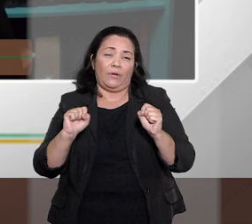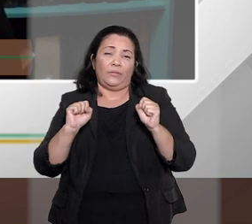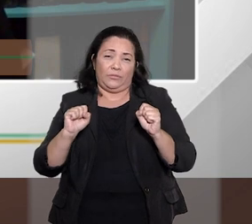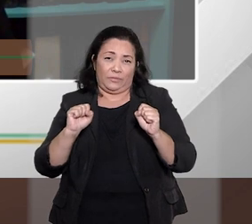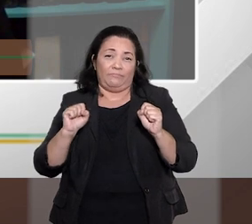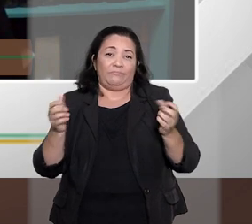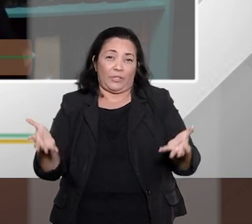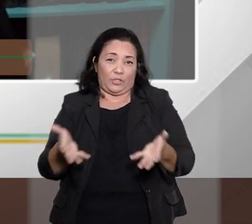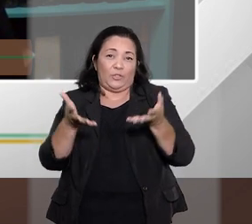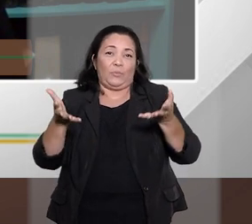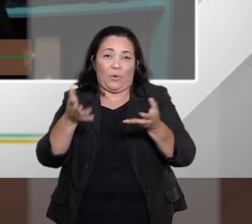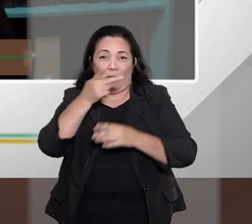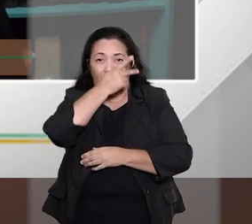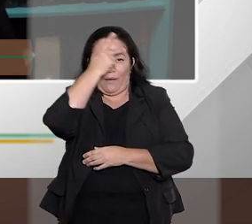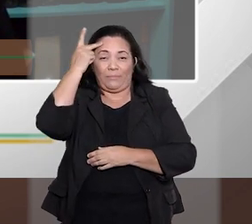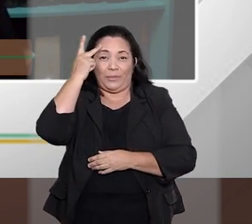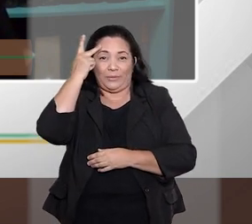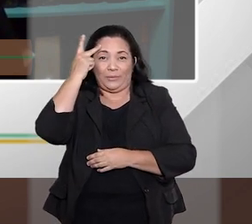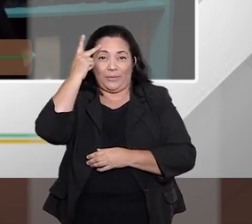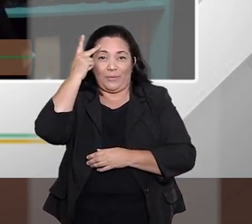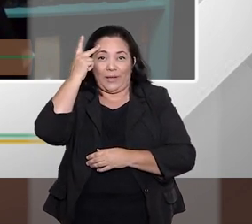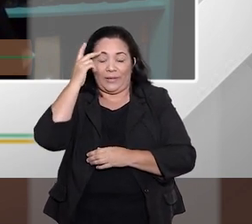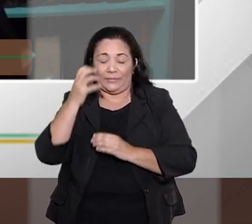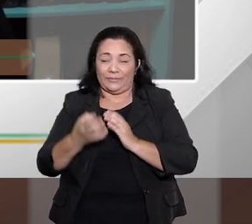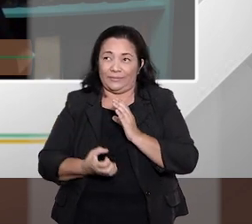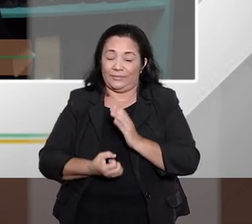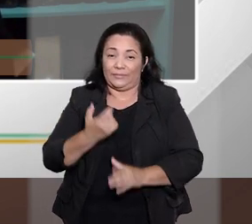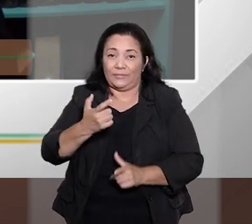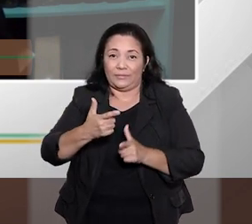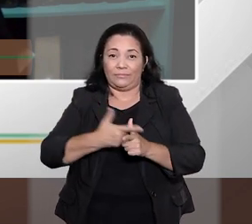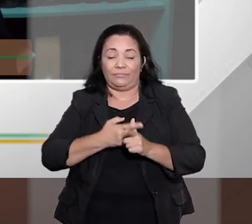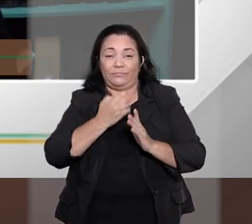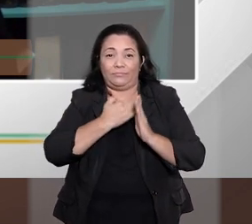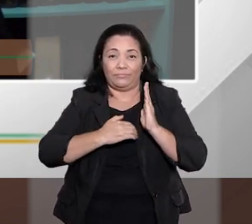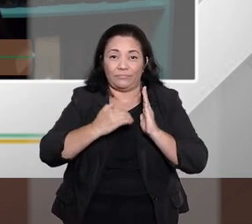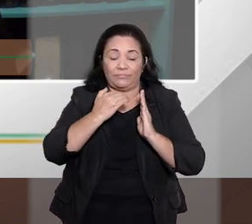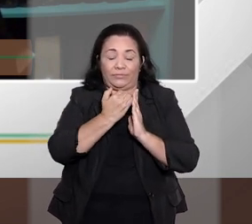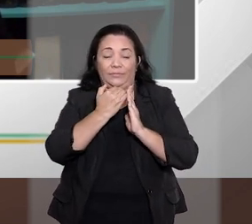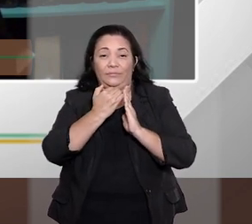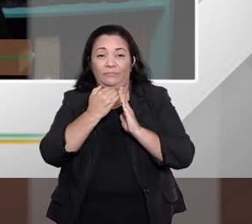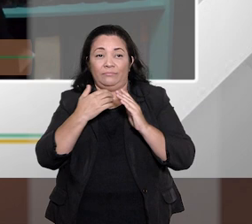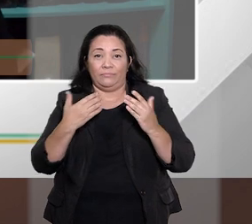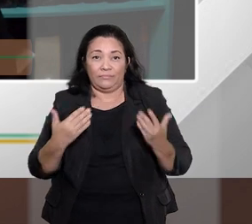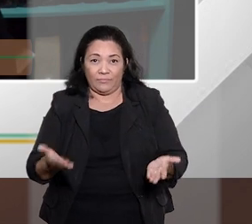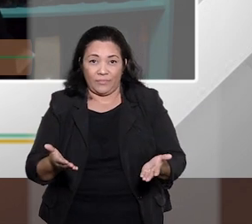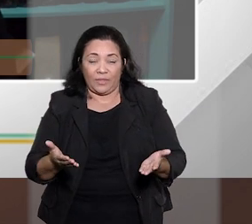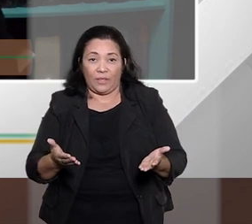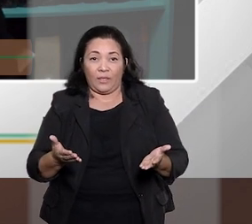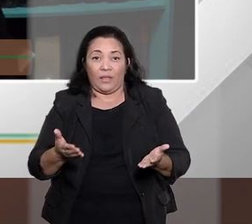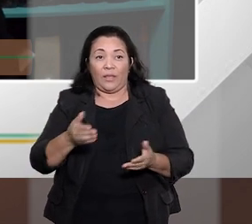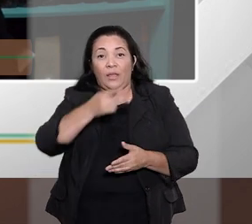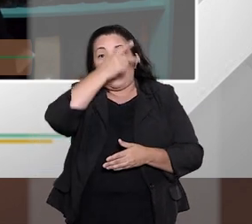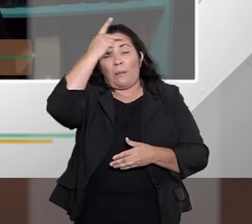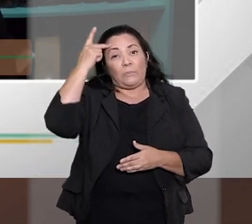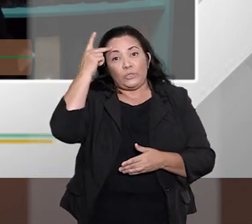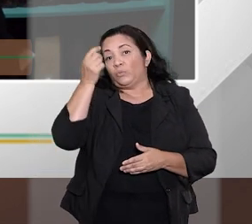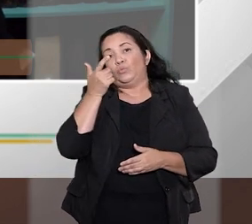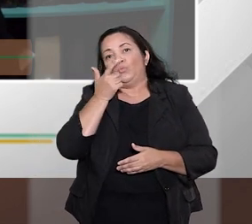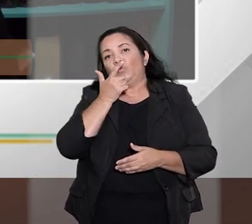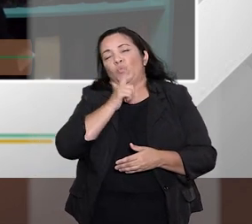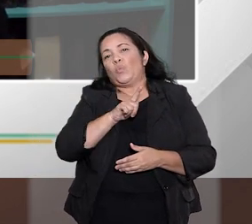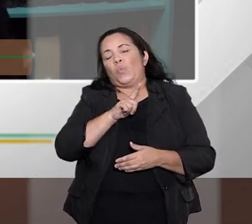estimular, então, a obtenção de crédito por quem não necessita, ou por quem não tem condições de fazer o